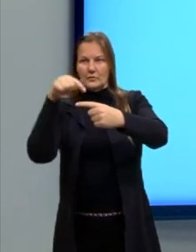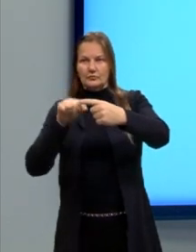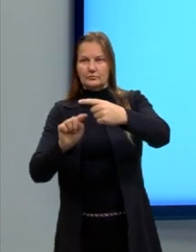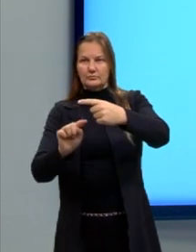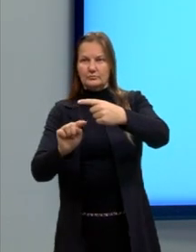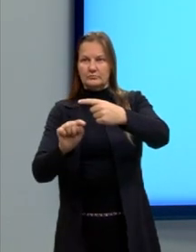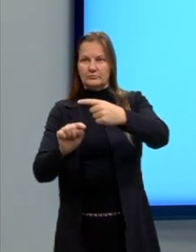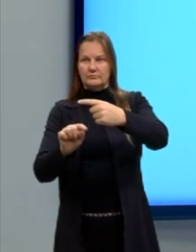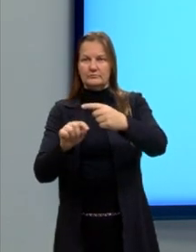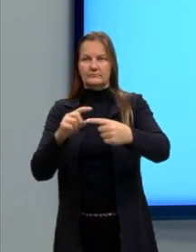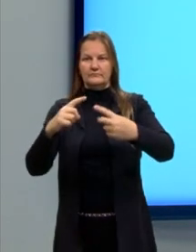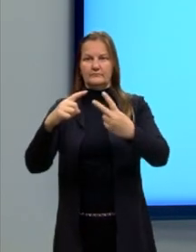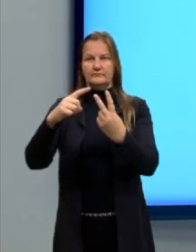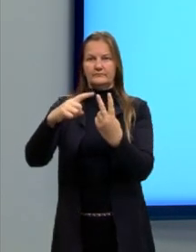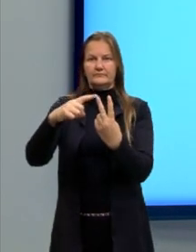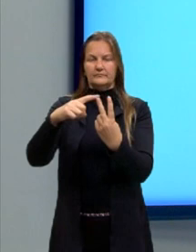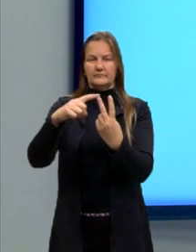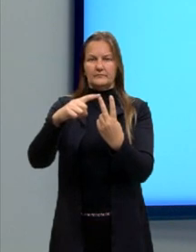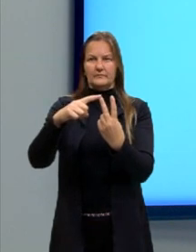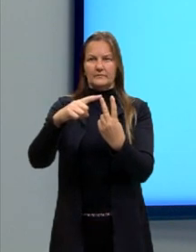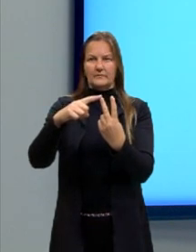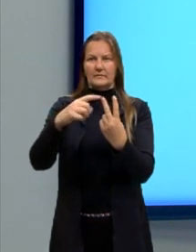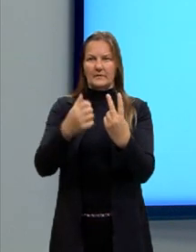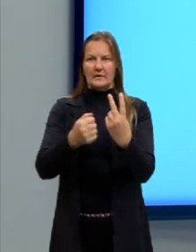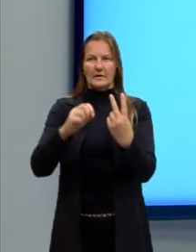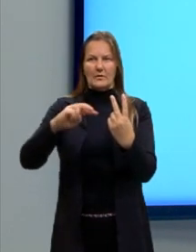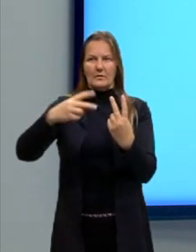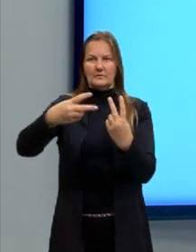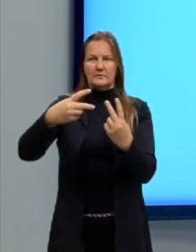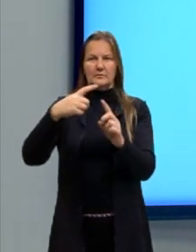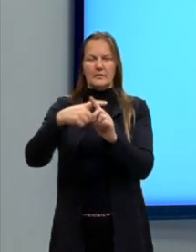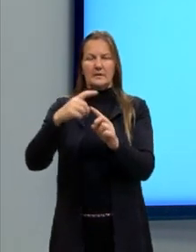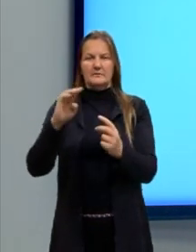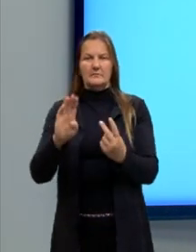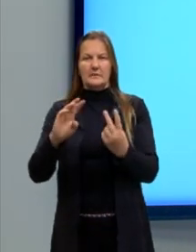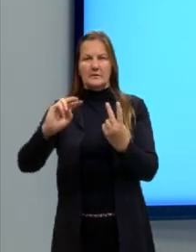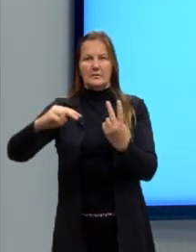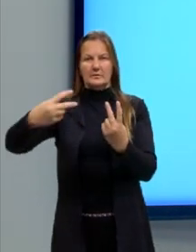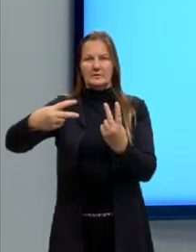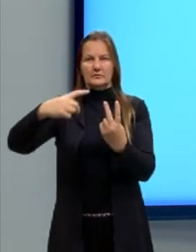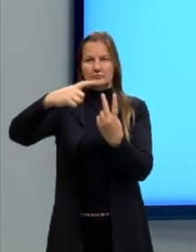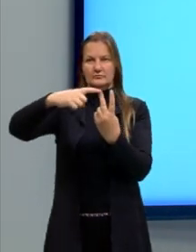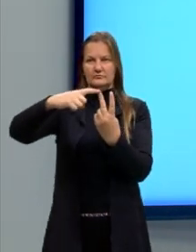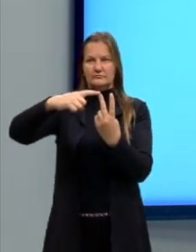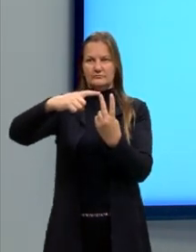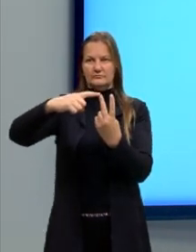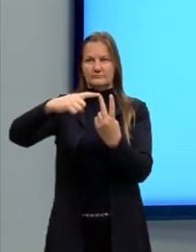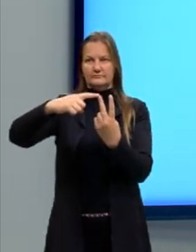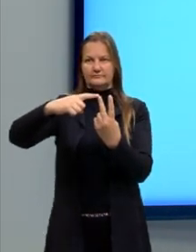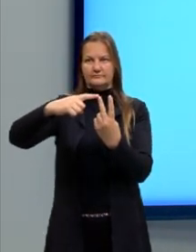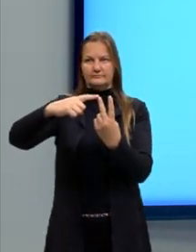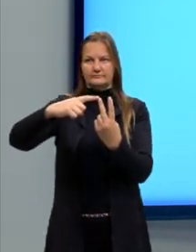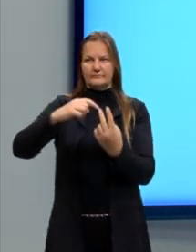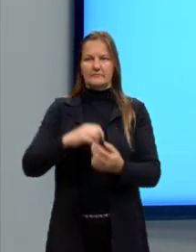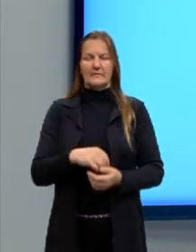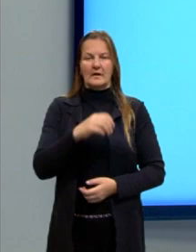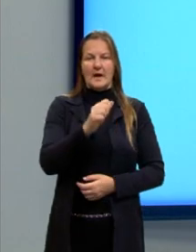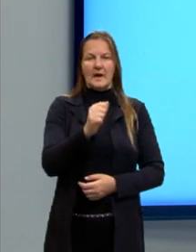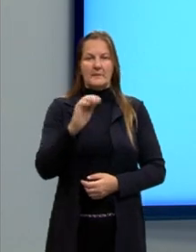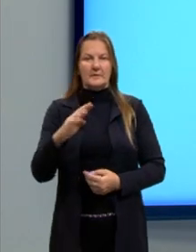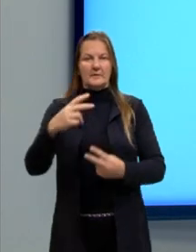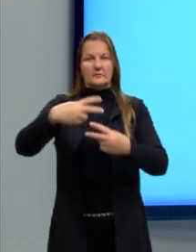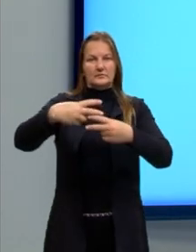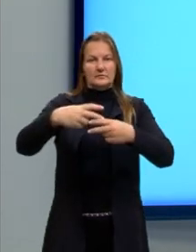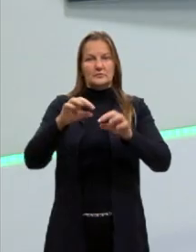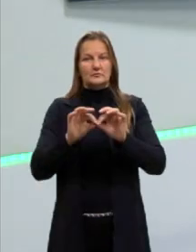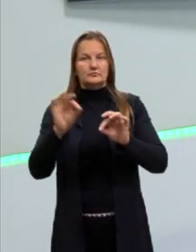quadrada de A ao quadrado, mais B ao quadrado. Também, né? O A e o B, os coeficientes da reta. Essa